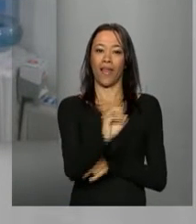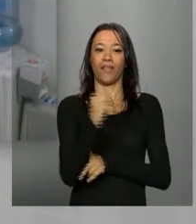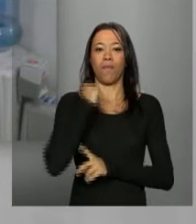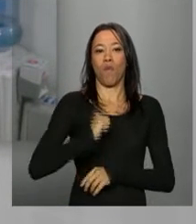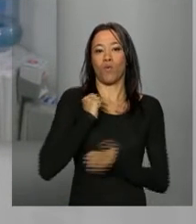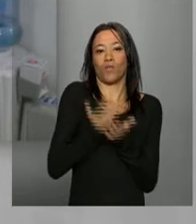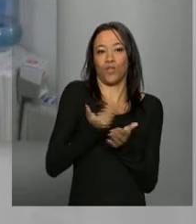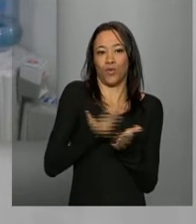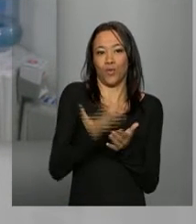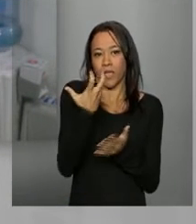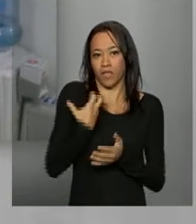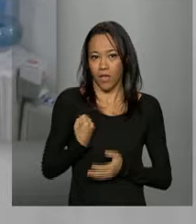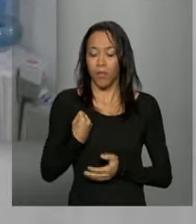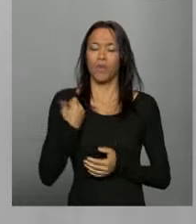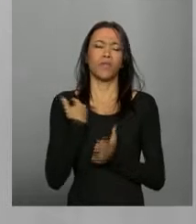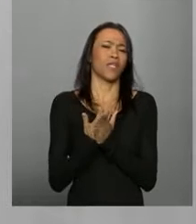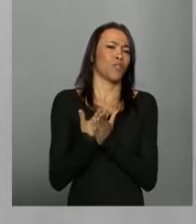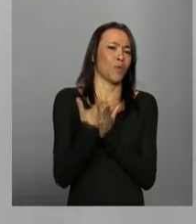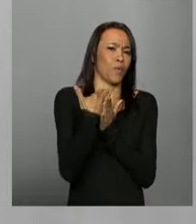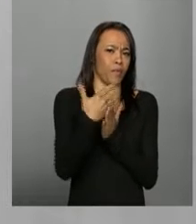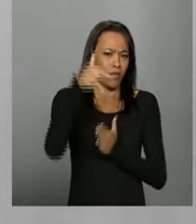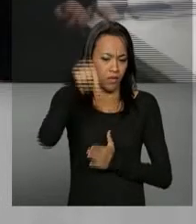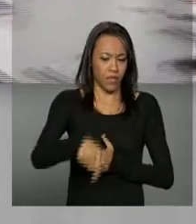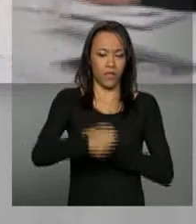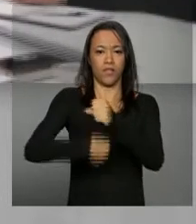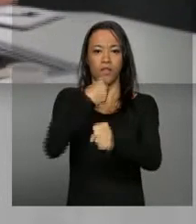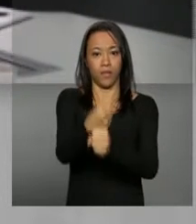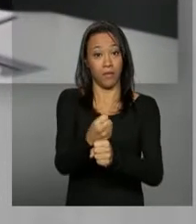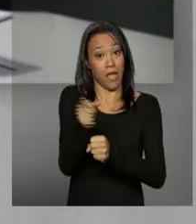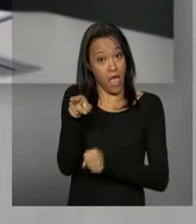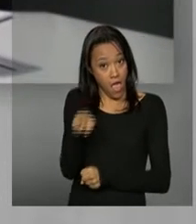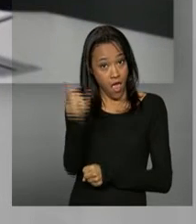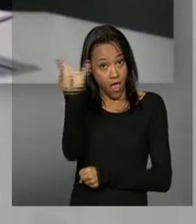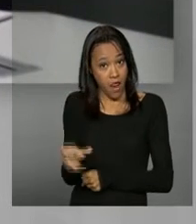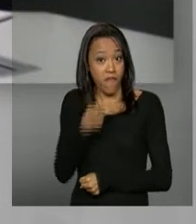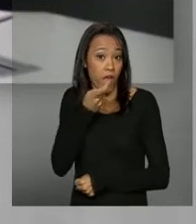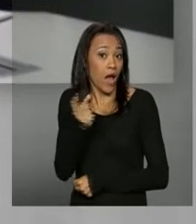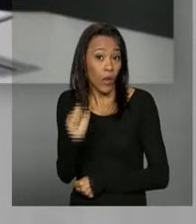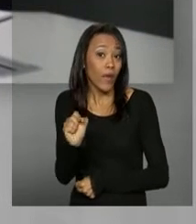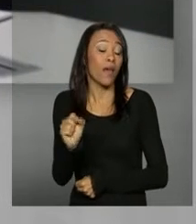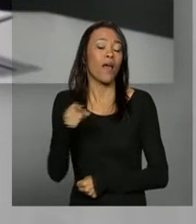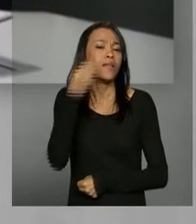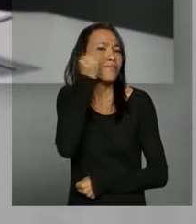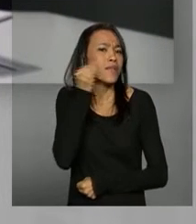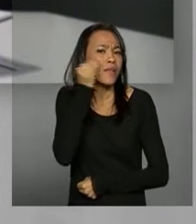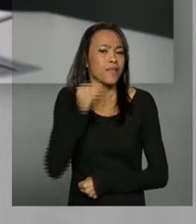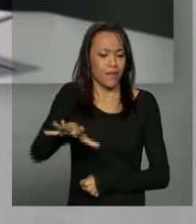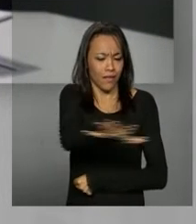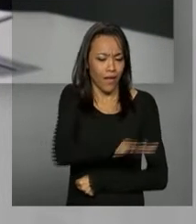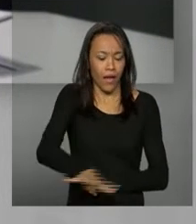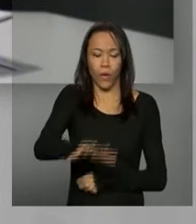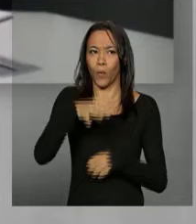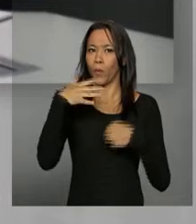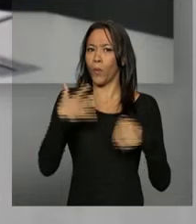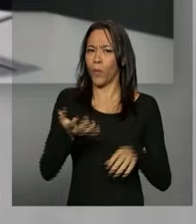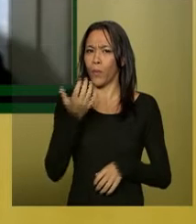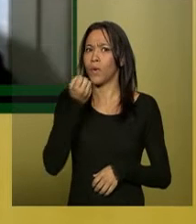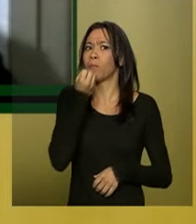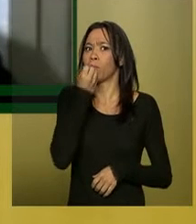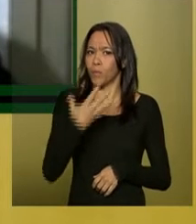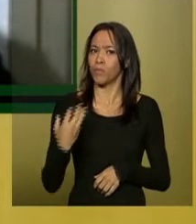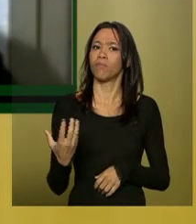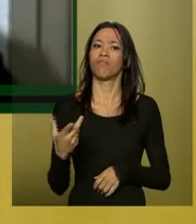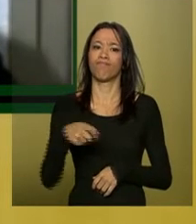fizeram estágio na empresa desde o começo deste ano. Para ele, a experiência no setor faz a diferença na formação.